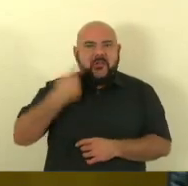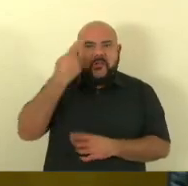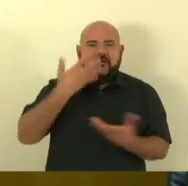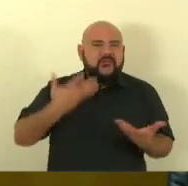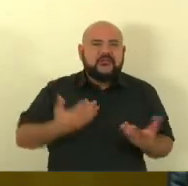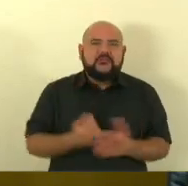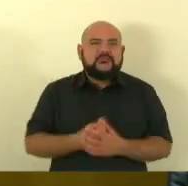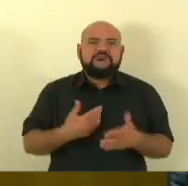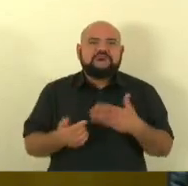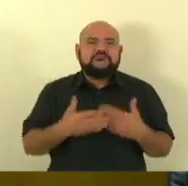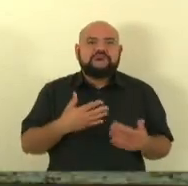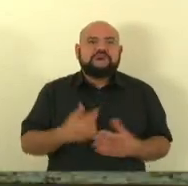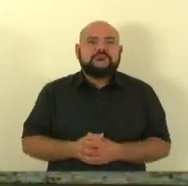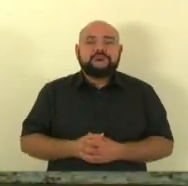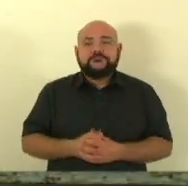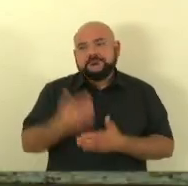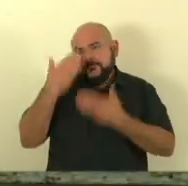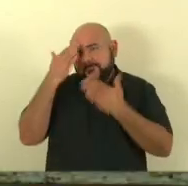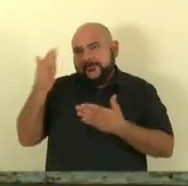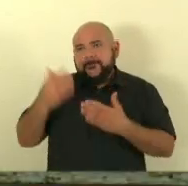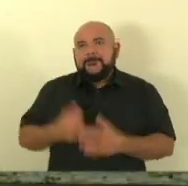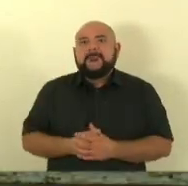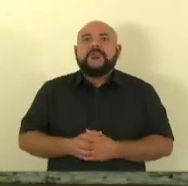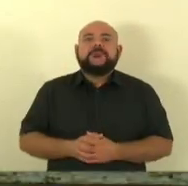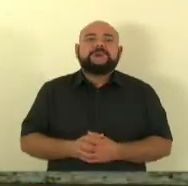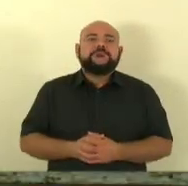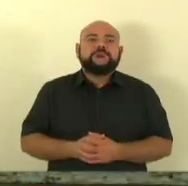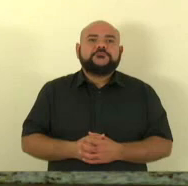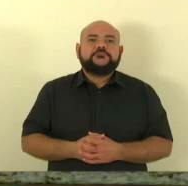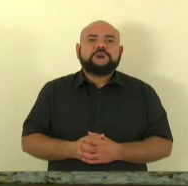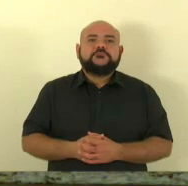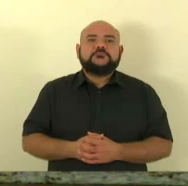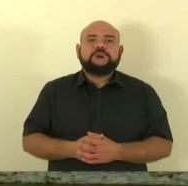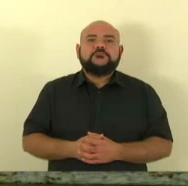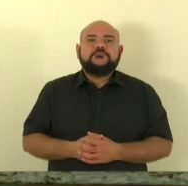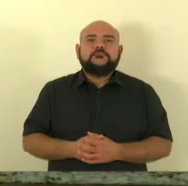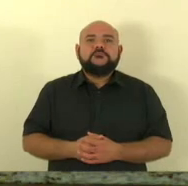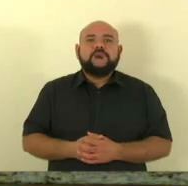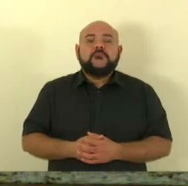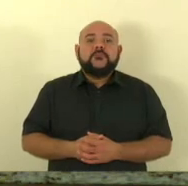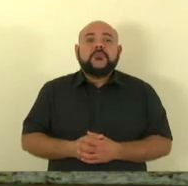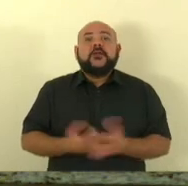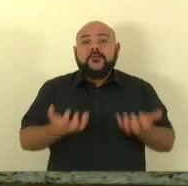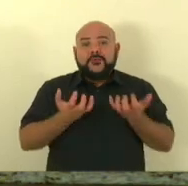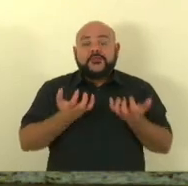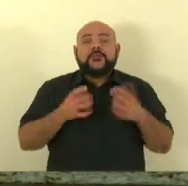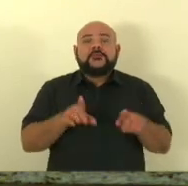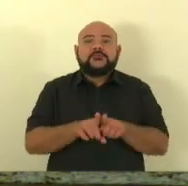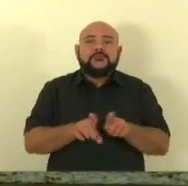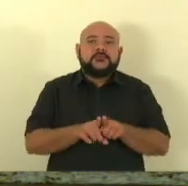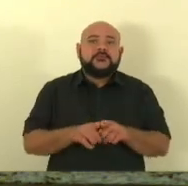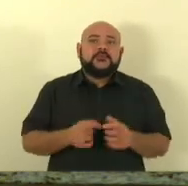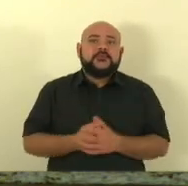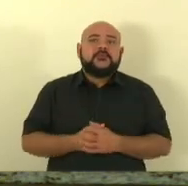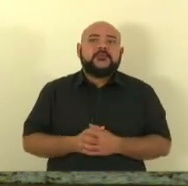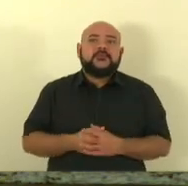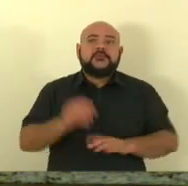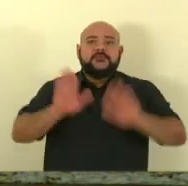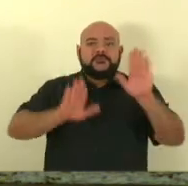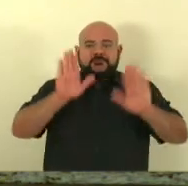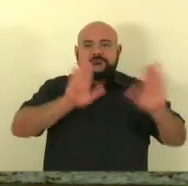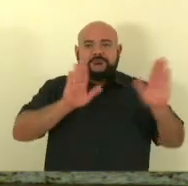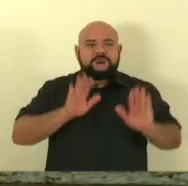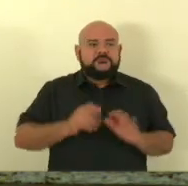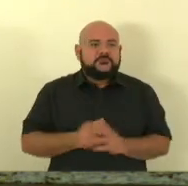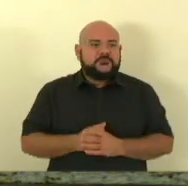capixaba muito obrigado obrigado deputado coronel elito gostaria também de pedir pela hora já que está todo mundo falando pois